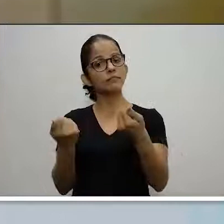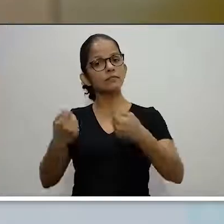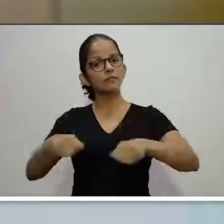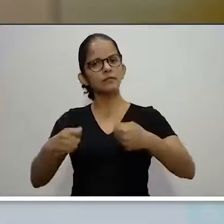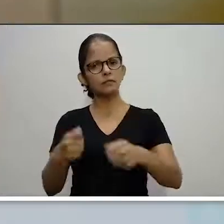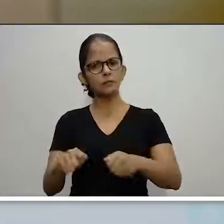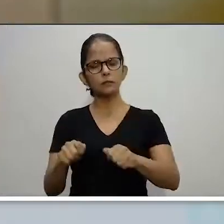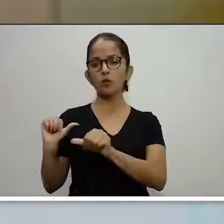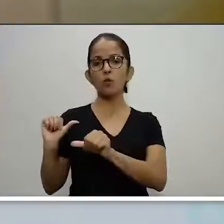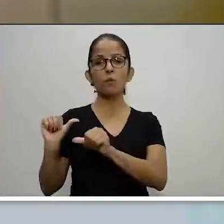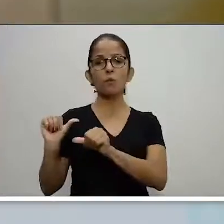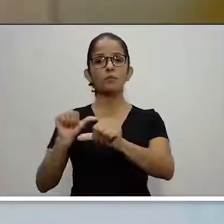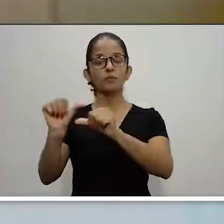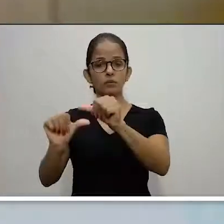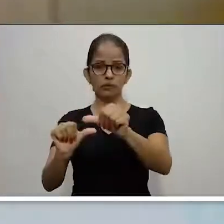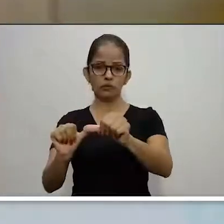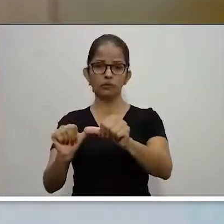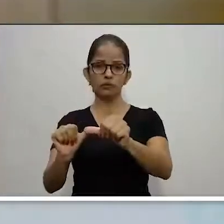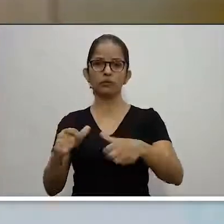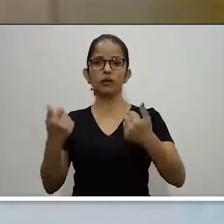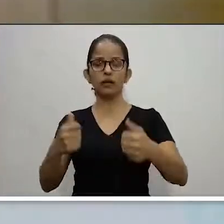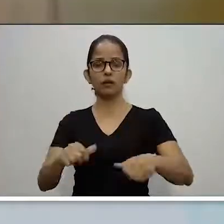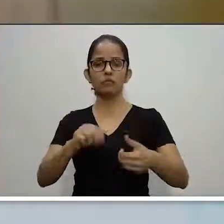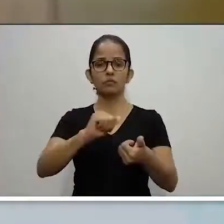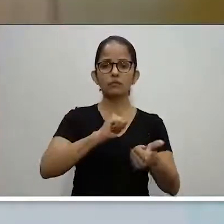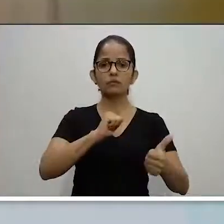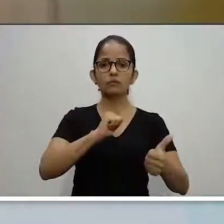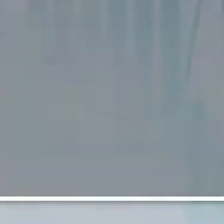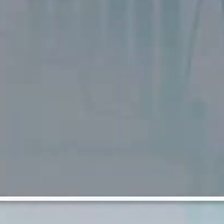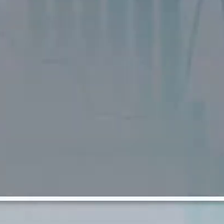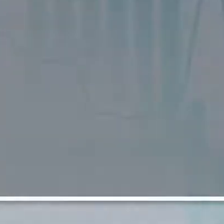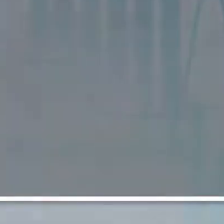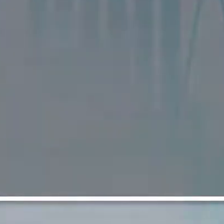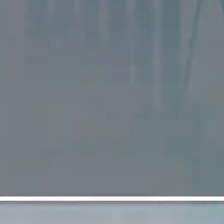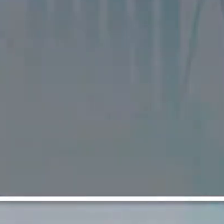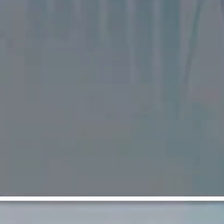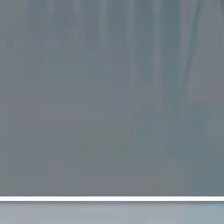todo esse conforto que é buscado permaneça.